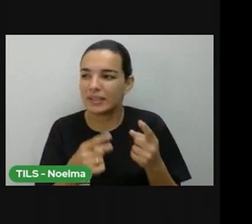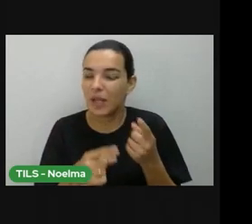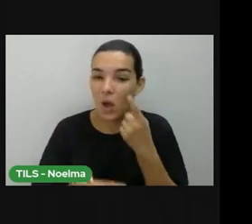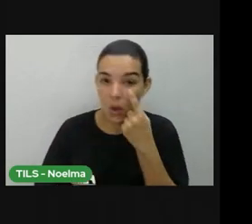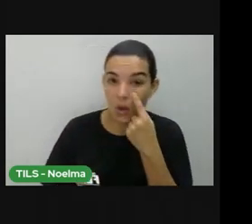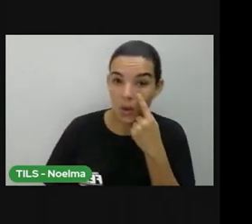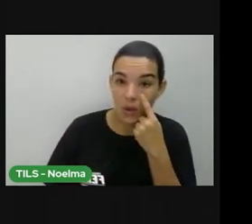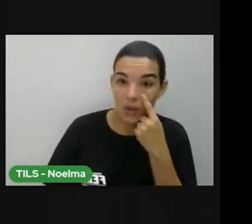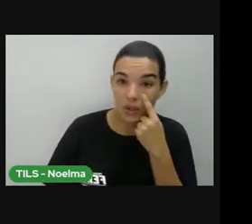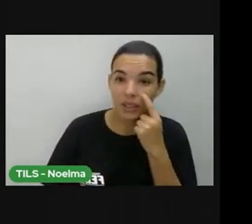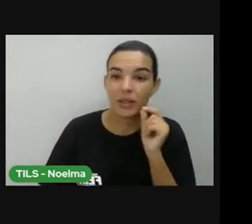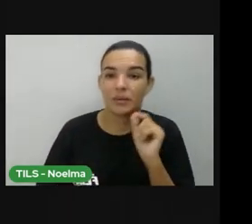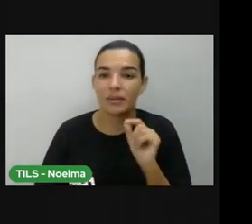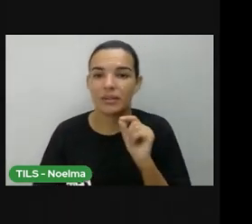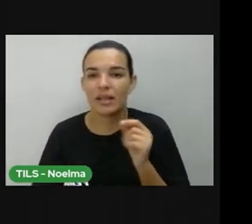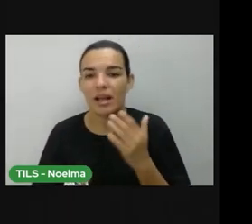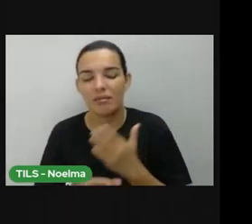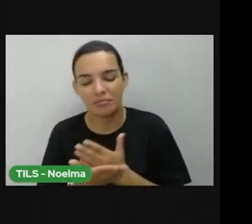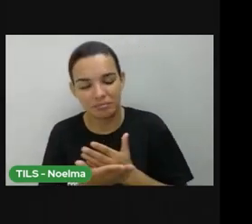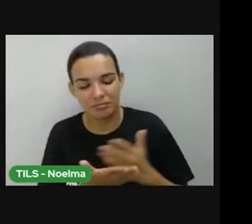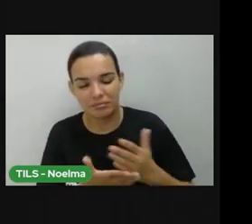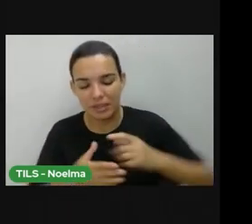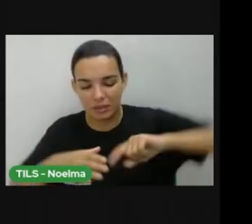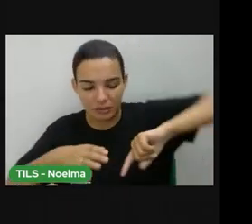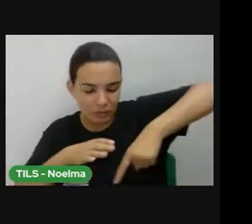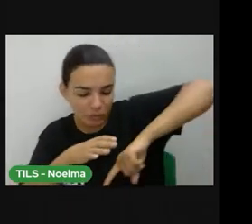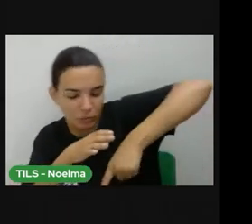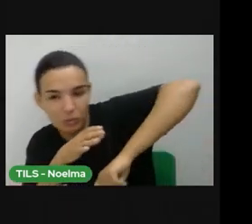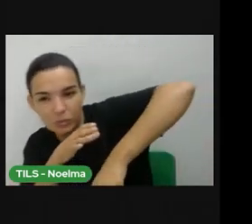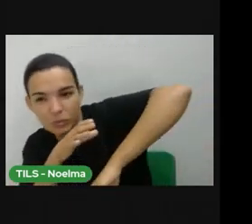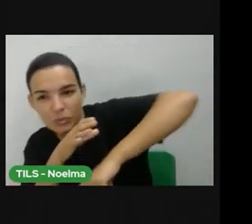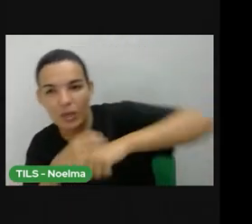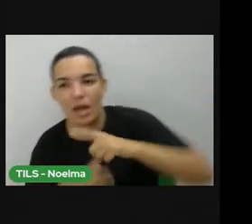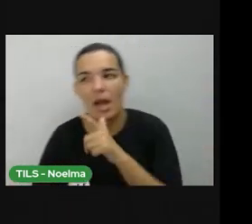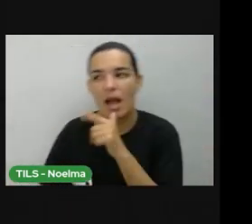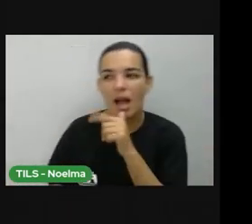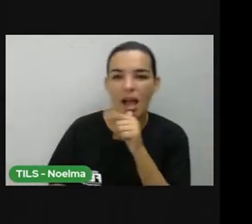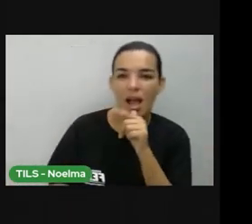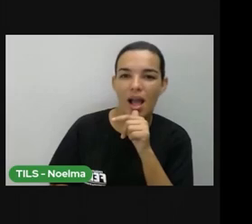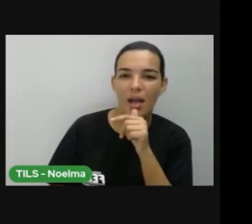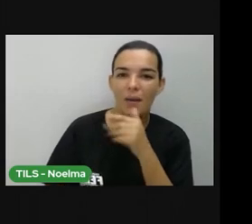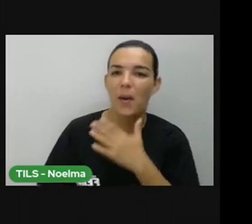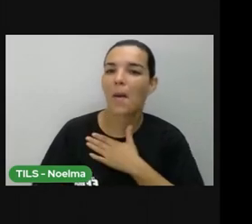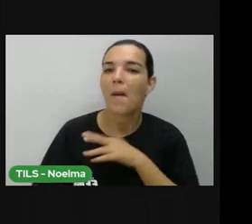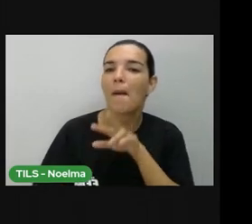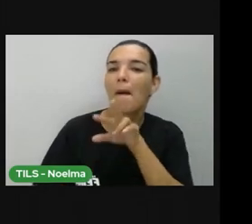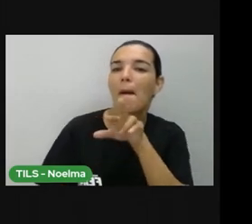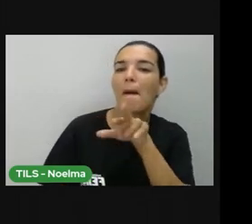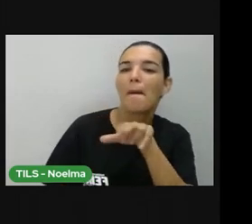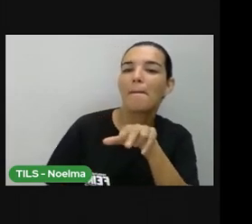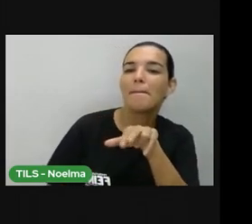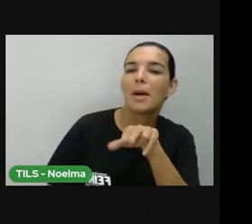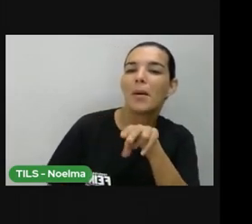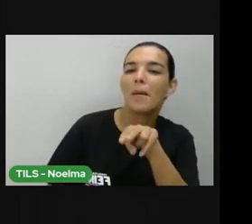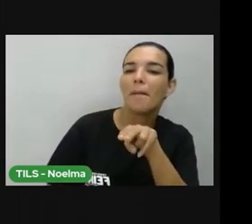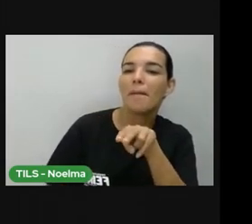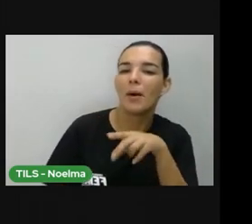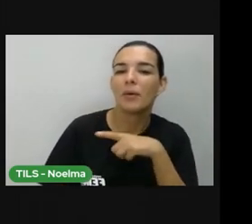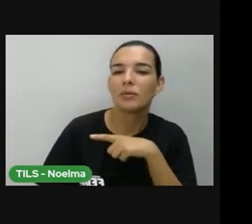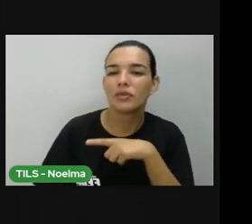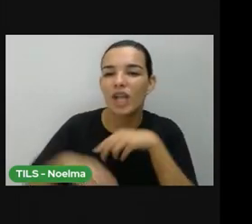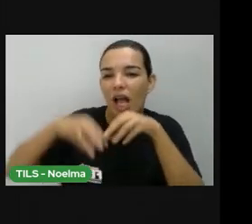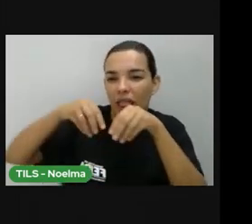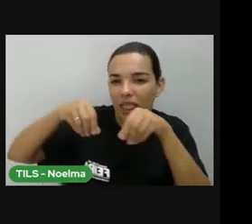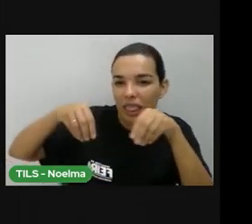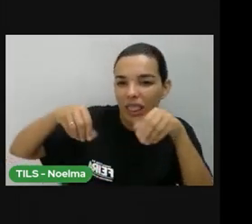dava a beira da cisterna, para fazer a horta, meu irmão, dava uma área de terra, quase uma tarefa de terra, para